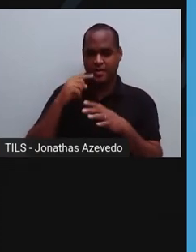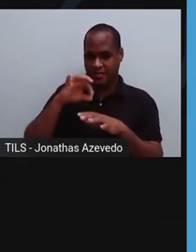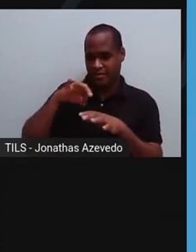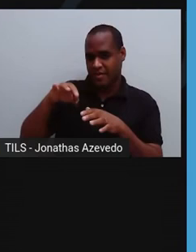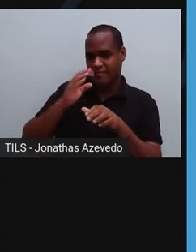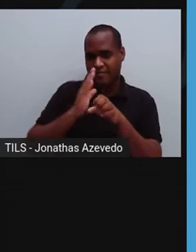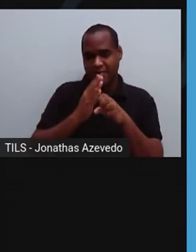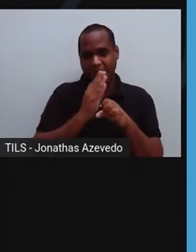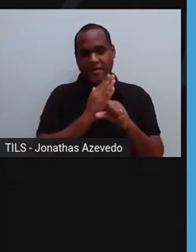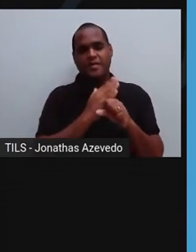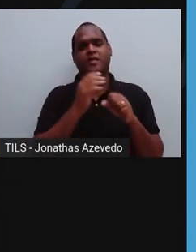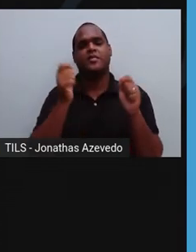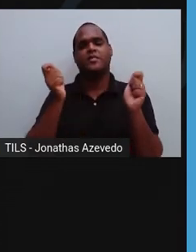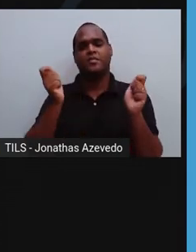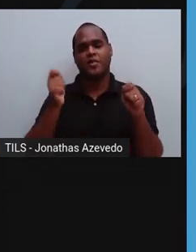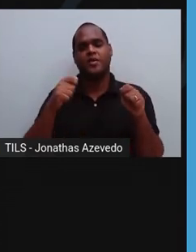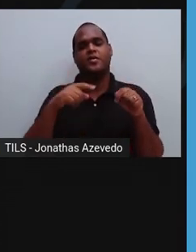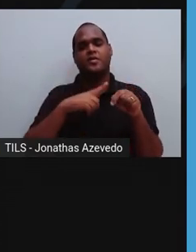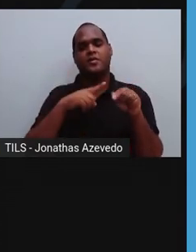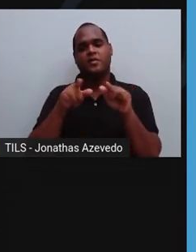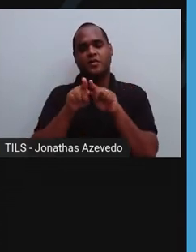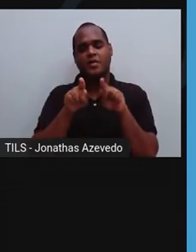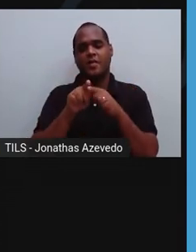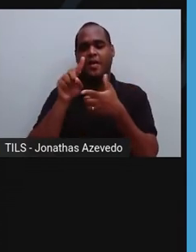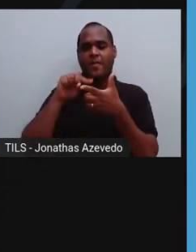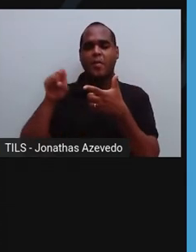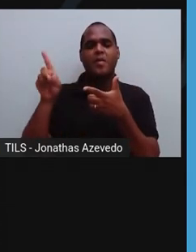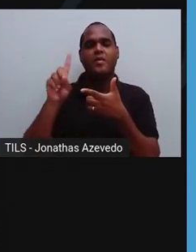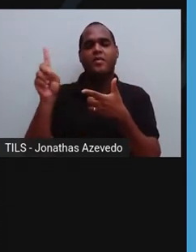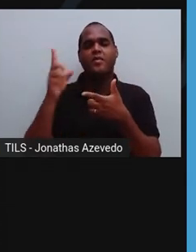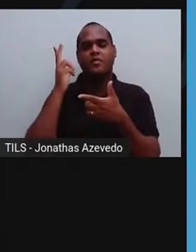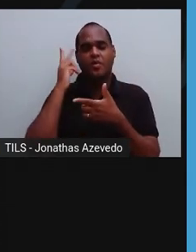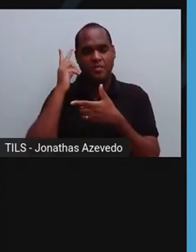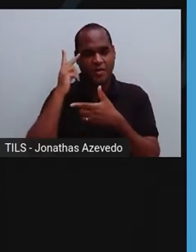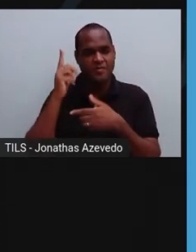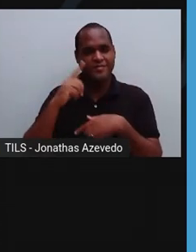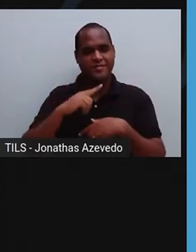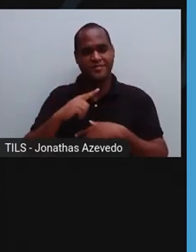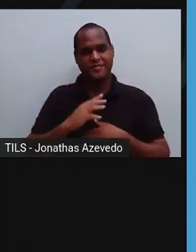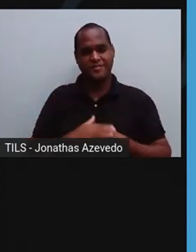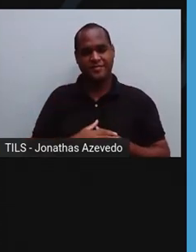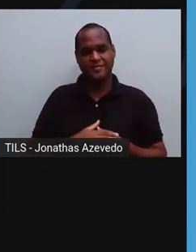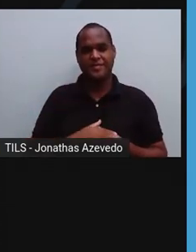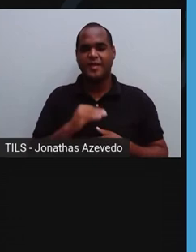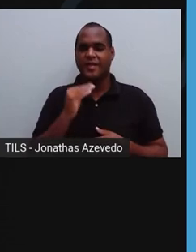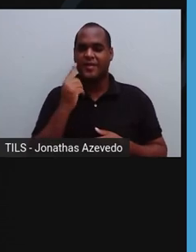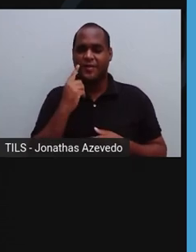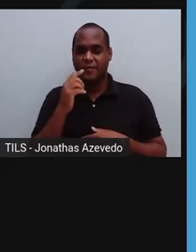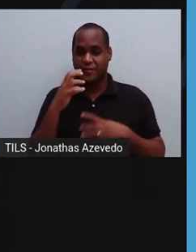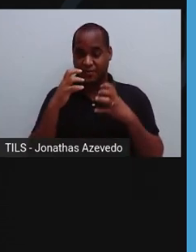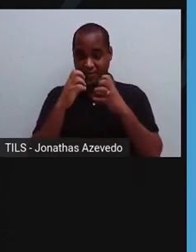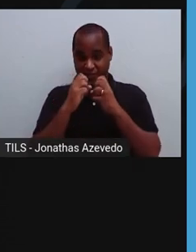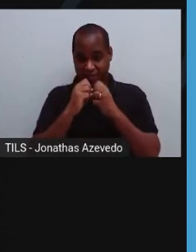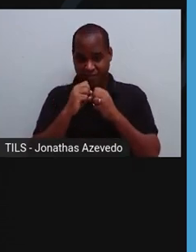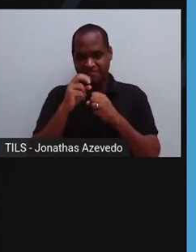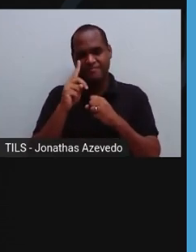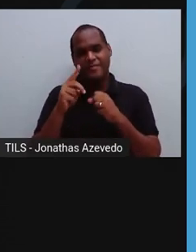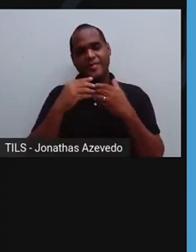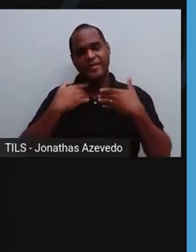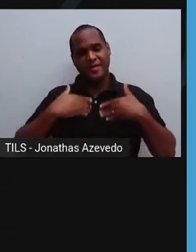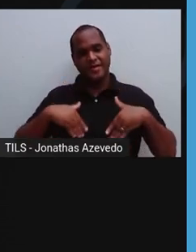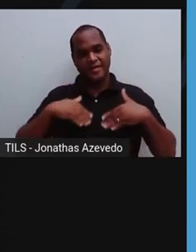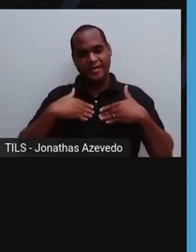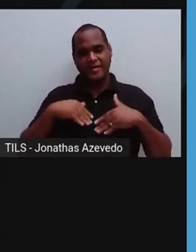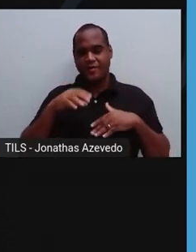embora possa ser consumido sem problemas da forma tradicional. Tem uma cor escura, um cheiro muito suave e um sabor